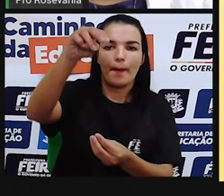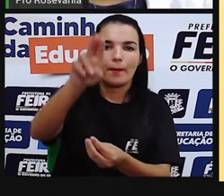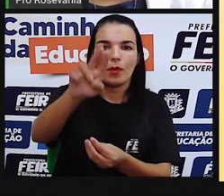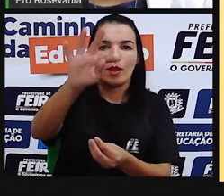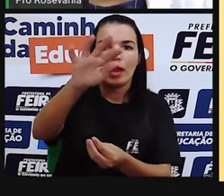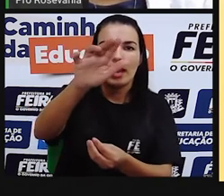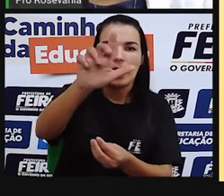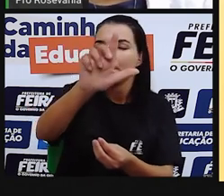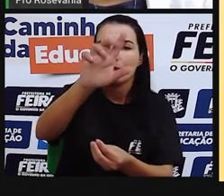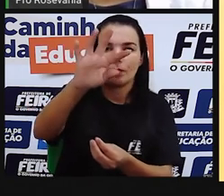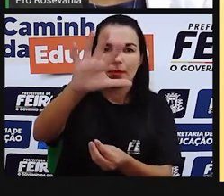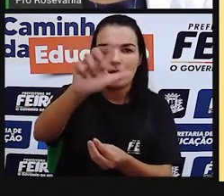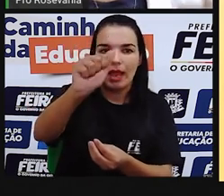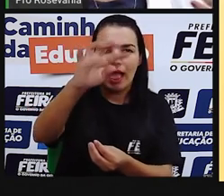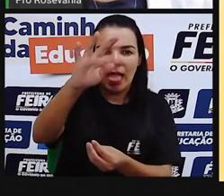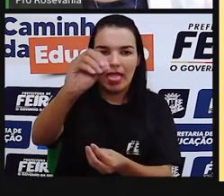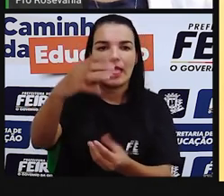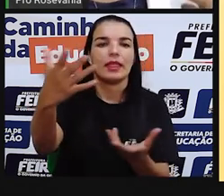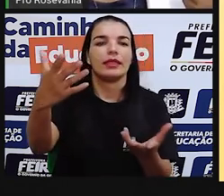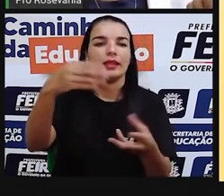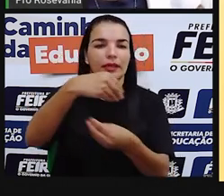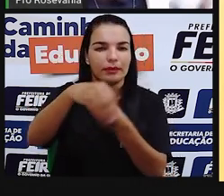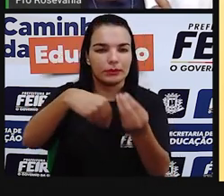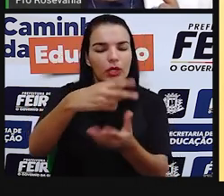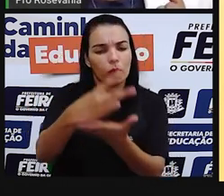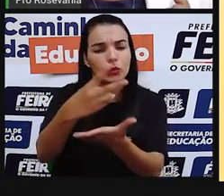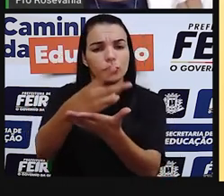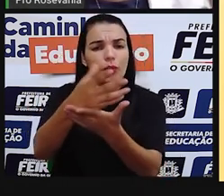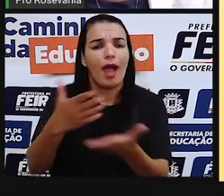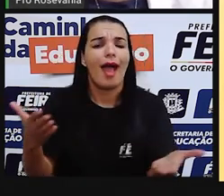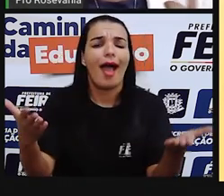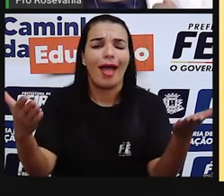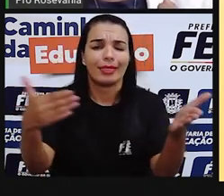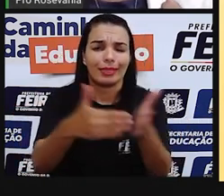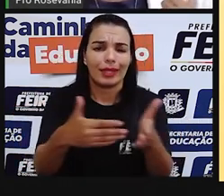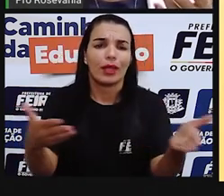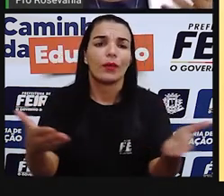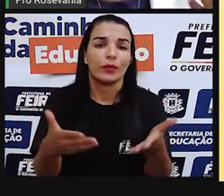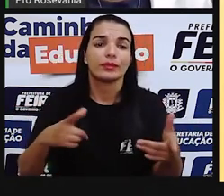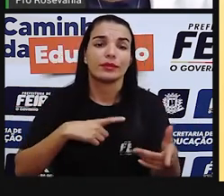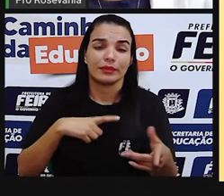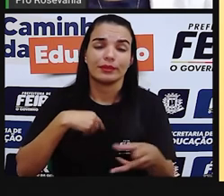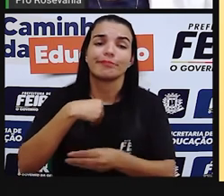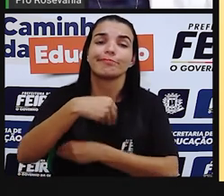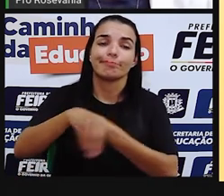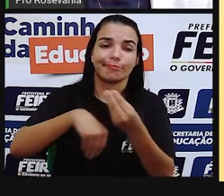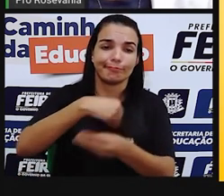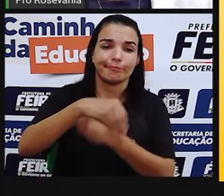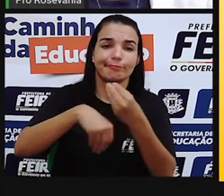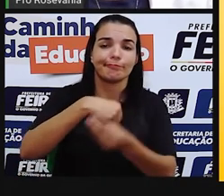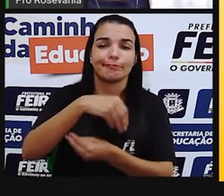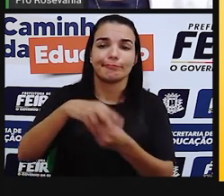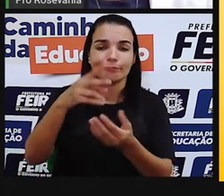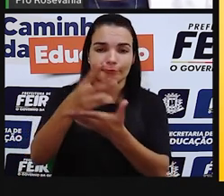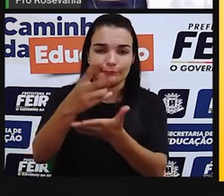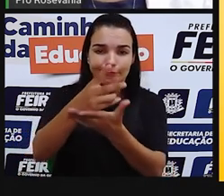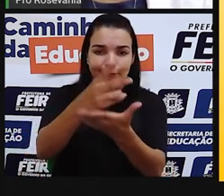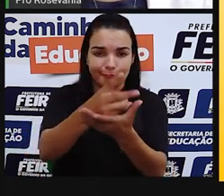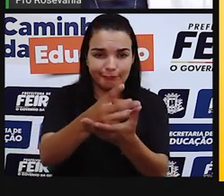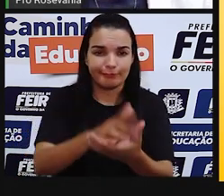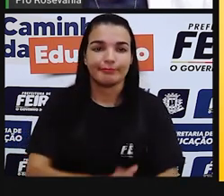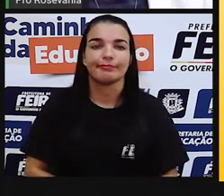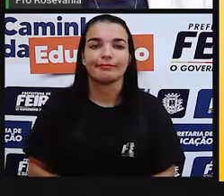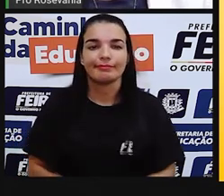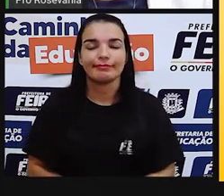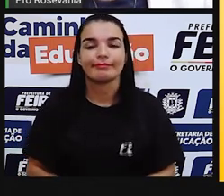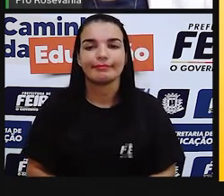misturando até hoje e é isso que dá essa característica da gente que a gente os dois tem um pouquinho de tudo